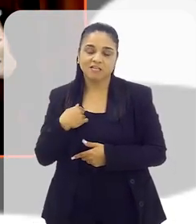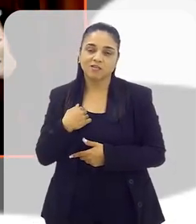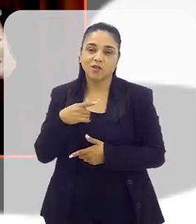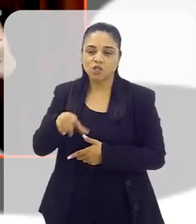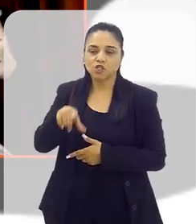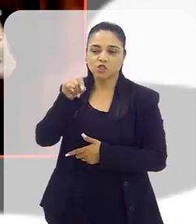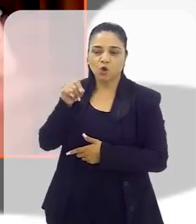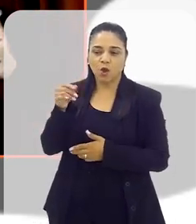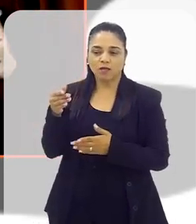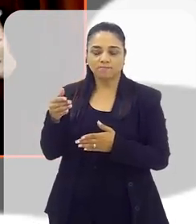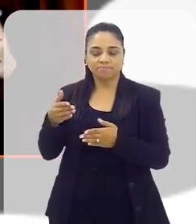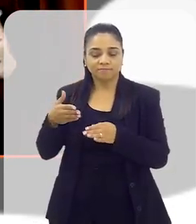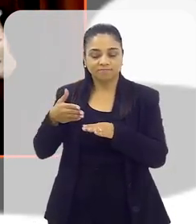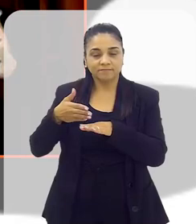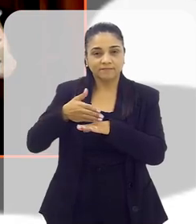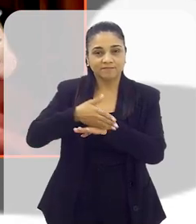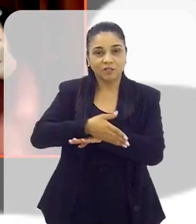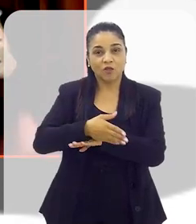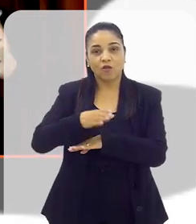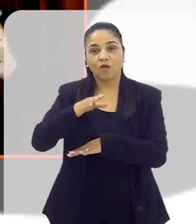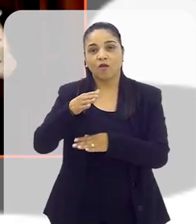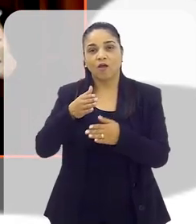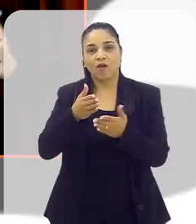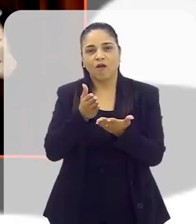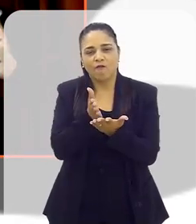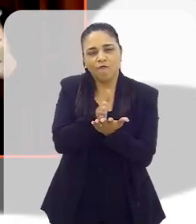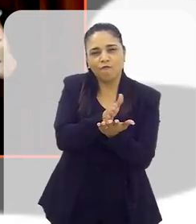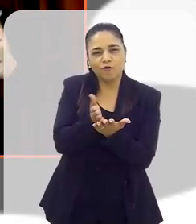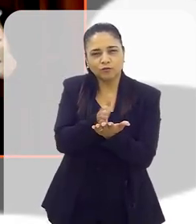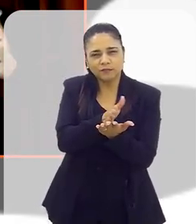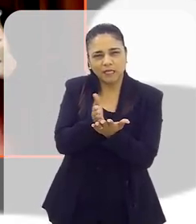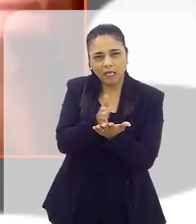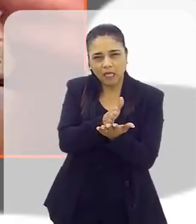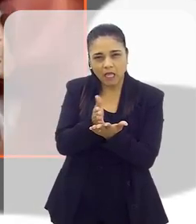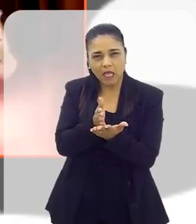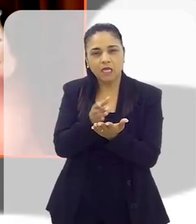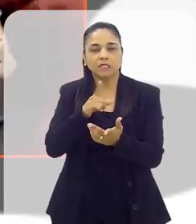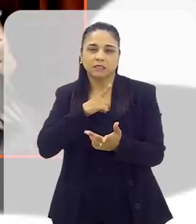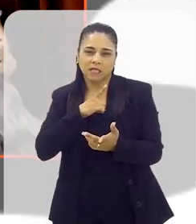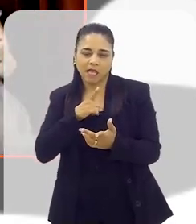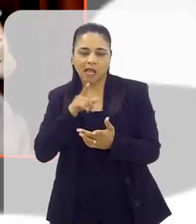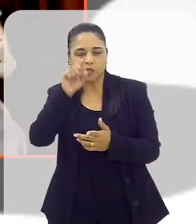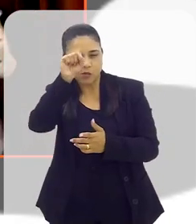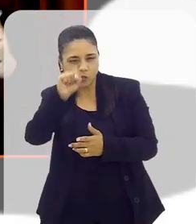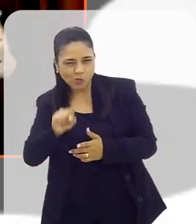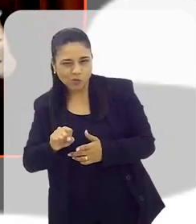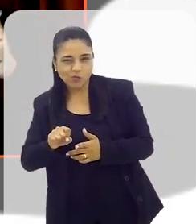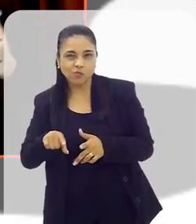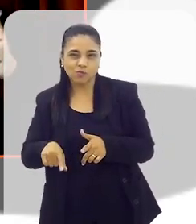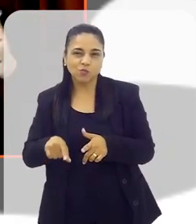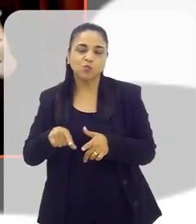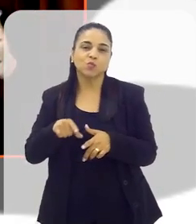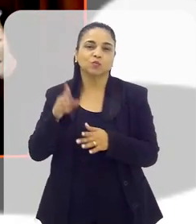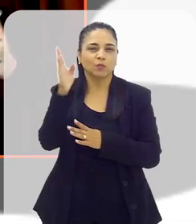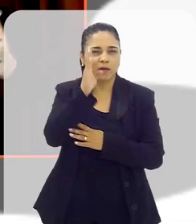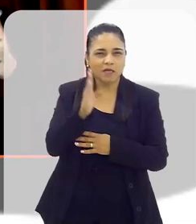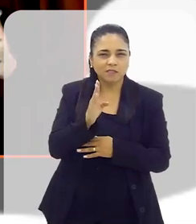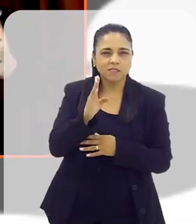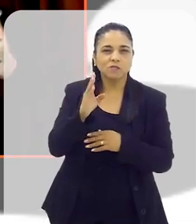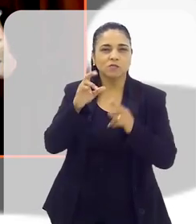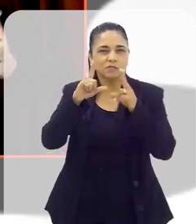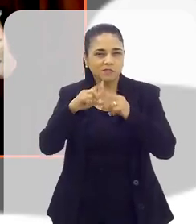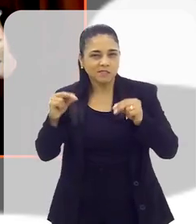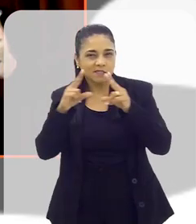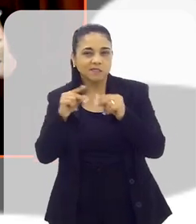cruzar a fronteira. Por isso é que você tem, na realidade, tantos argentinos no Rio Grande do Sul, em Santa Catarina, para citar